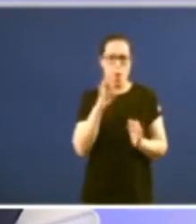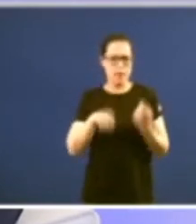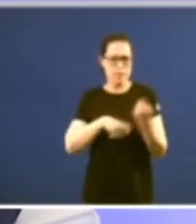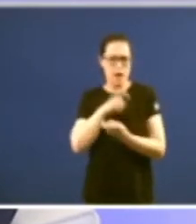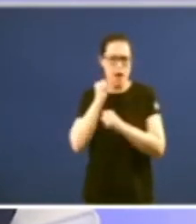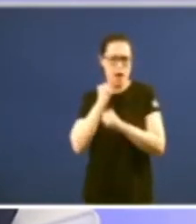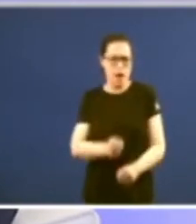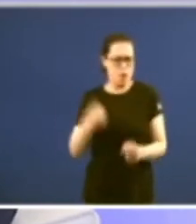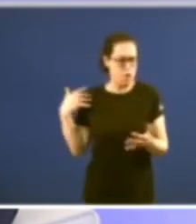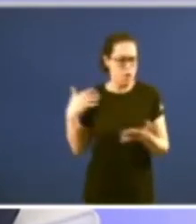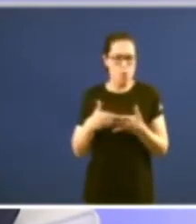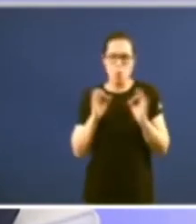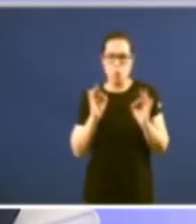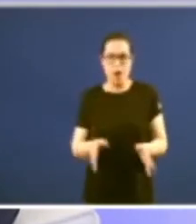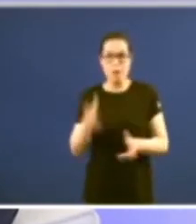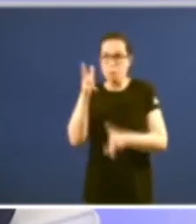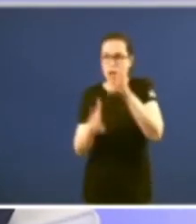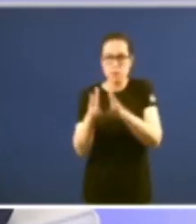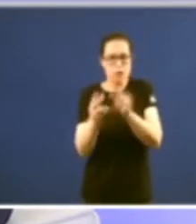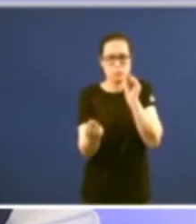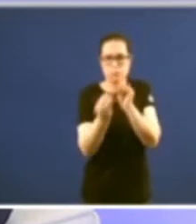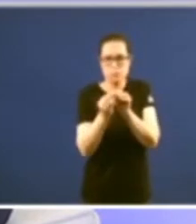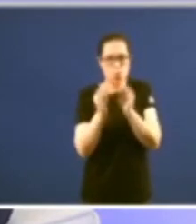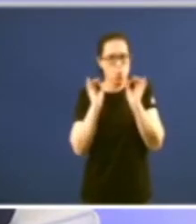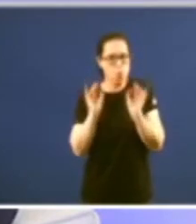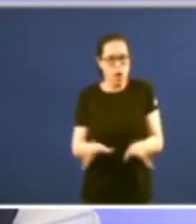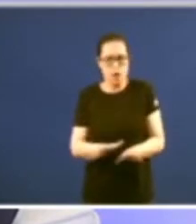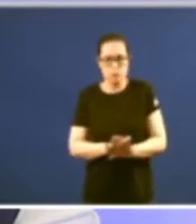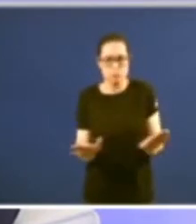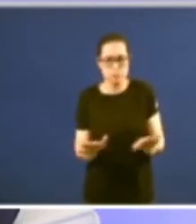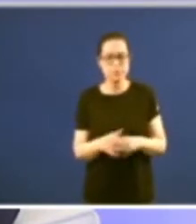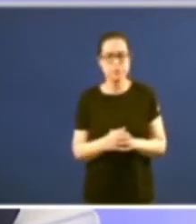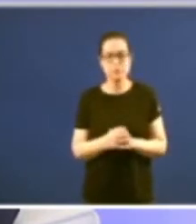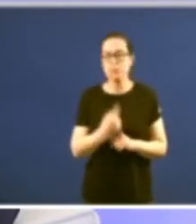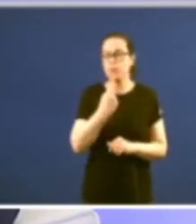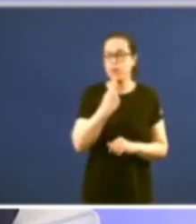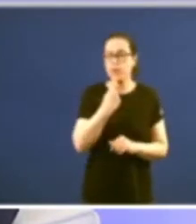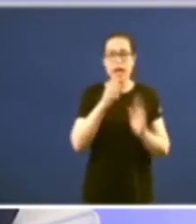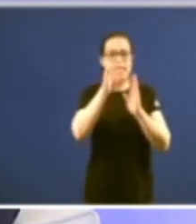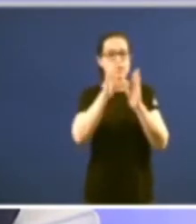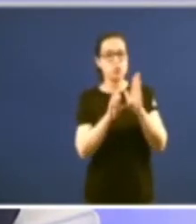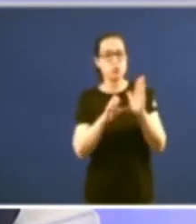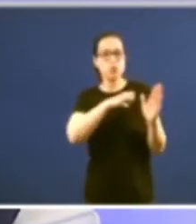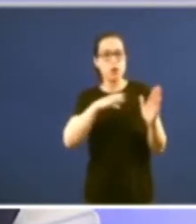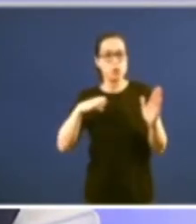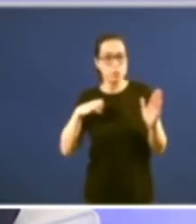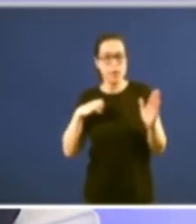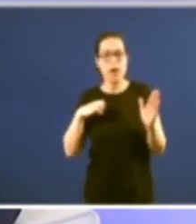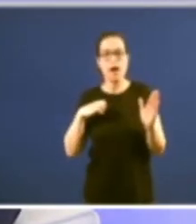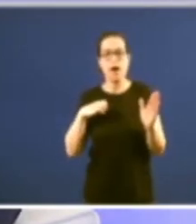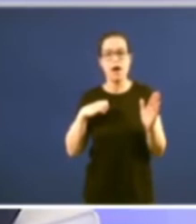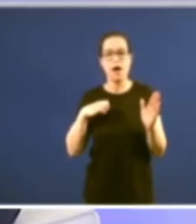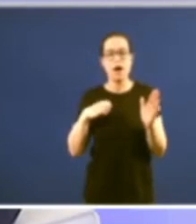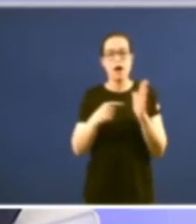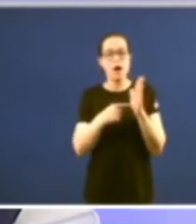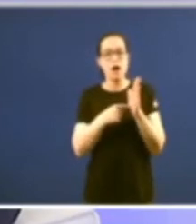como o Vasco conven non olvidar este dato cando se dice que o Estatuto de Autonomía é un Estatuto de Autonomía que non